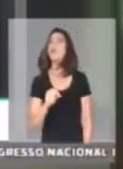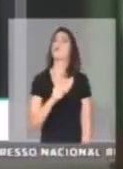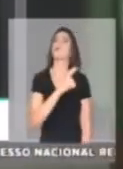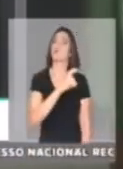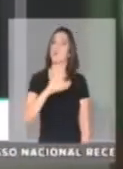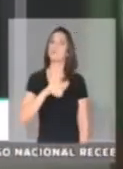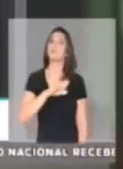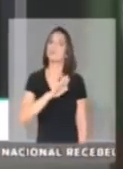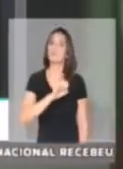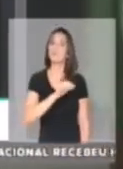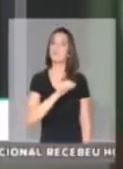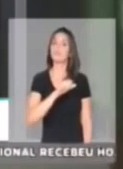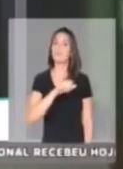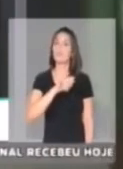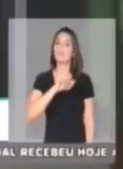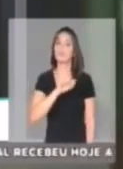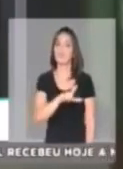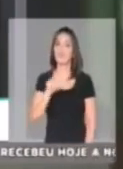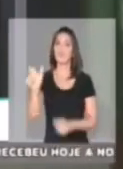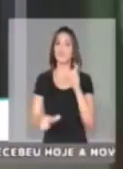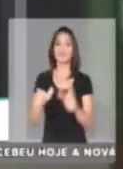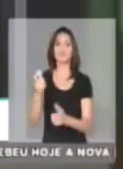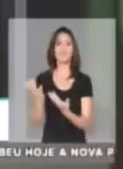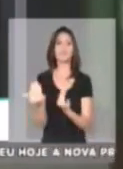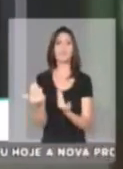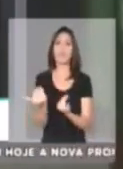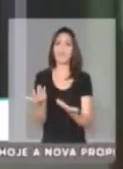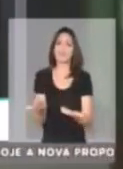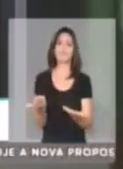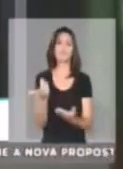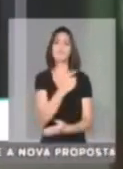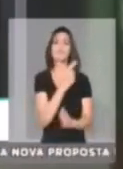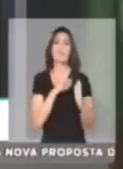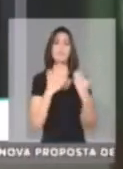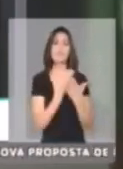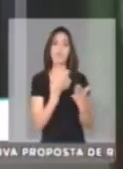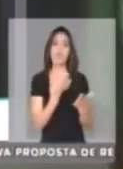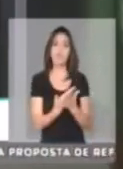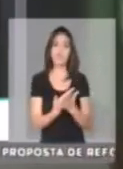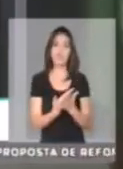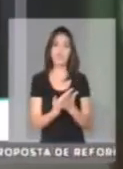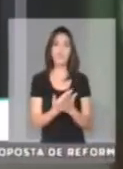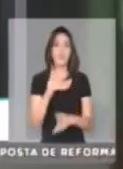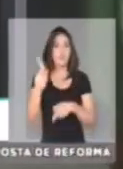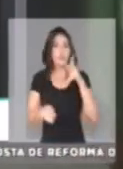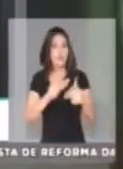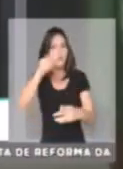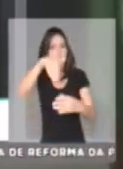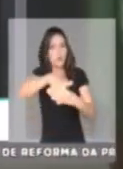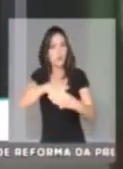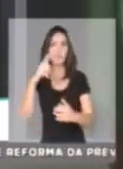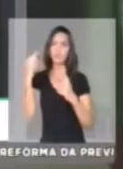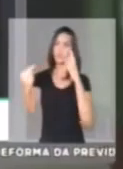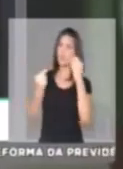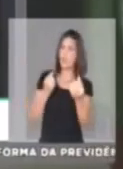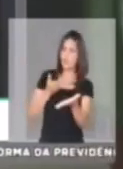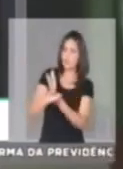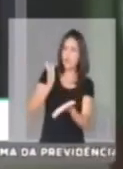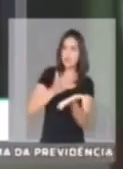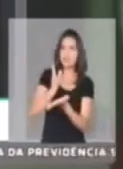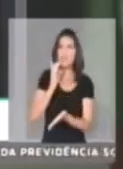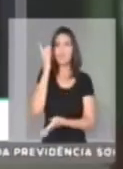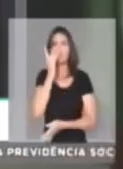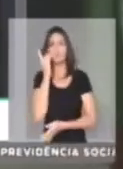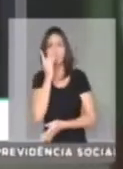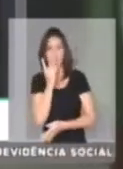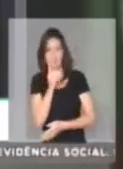atitude que os brasileiros depositaram as esperanças em nós no ano passado. Independente do nosso campo